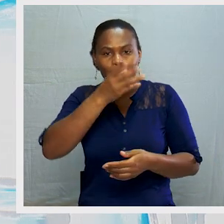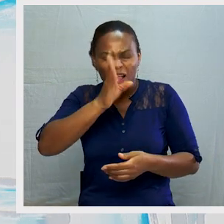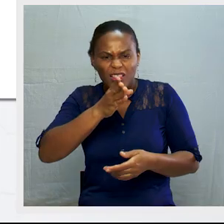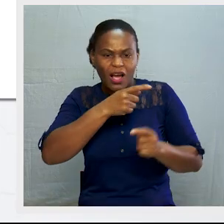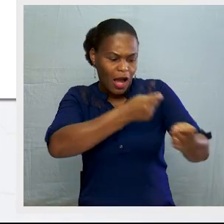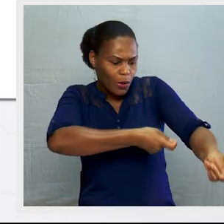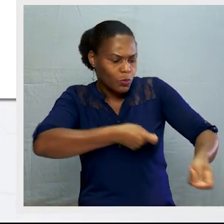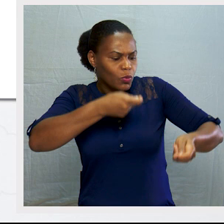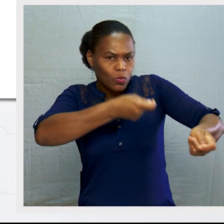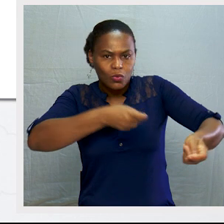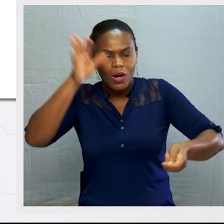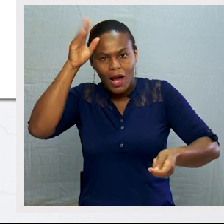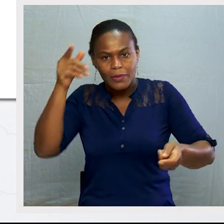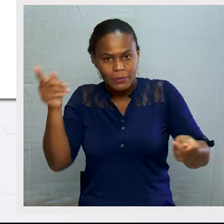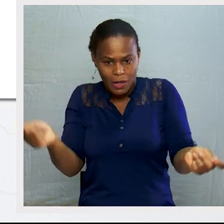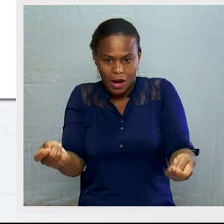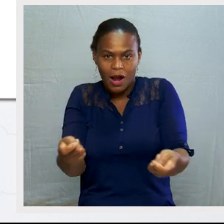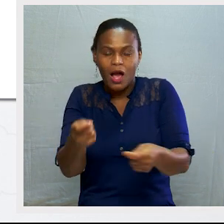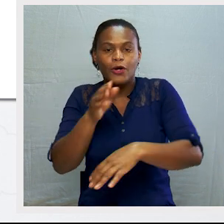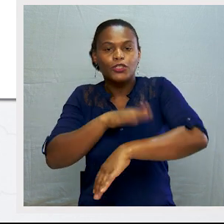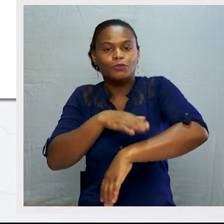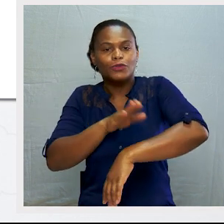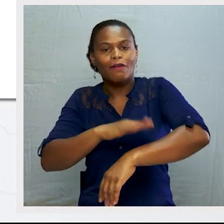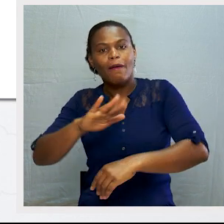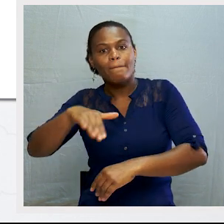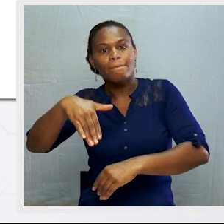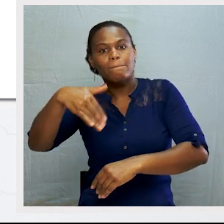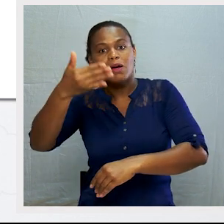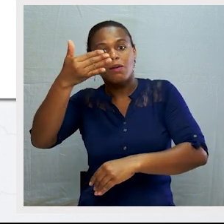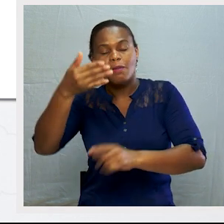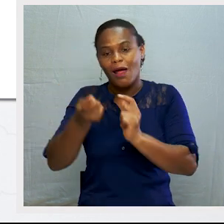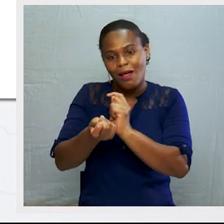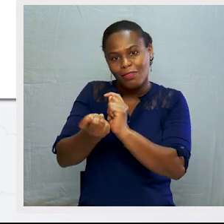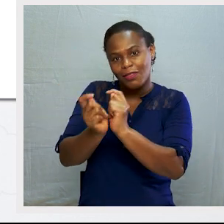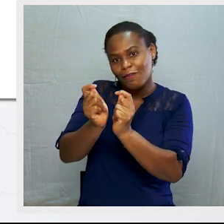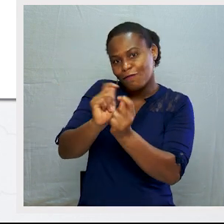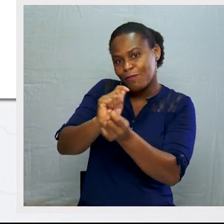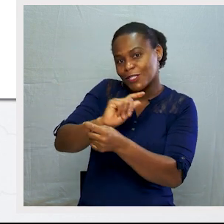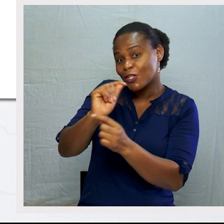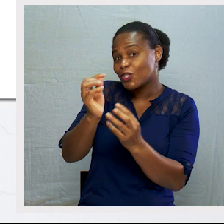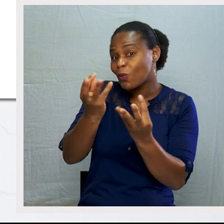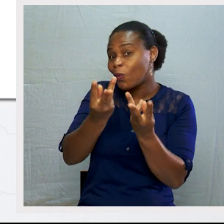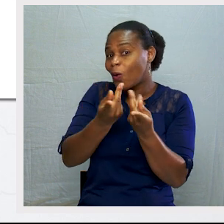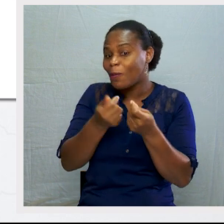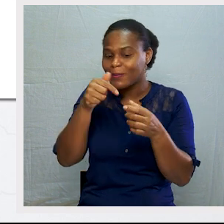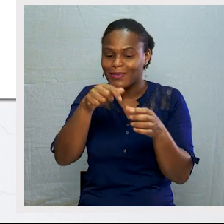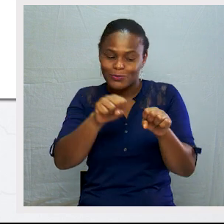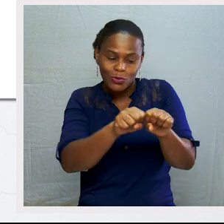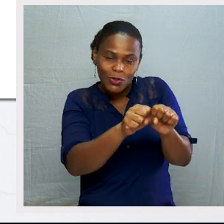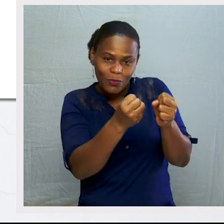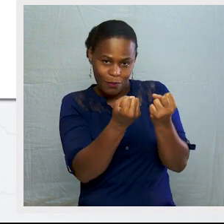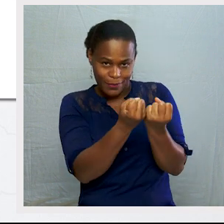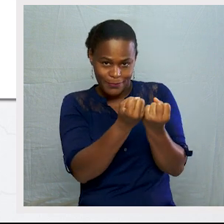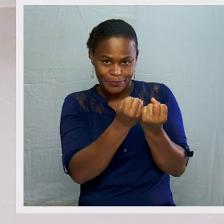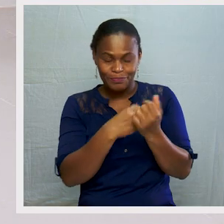criação de gado são responsáveis pelas primeiras transformações econômicas das sociedades.